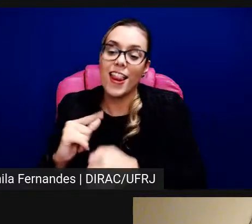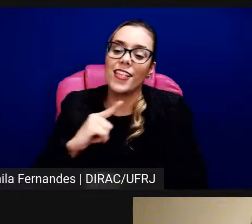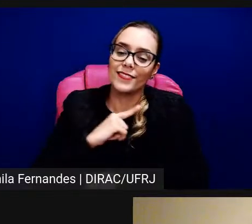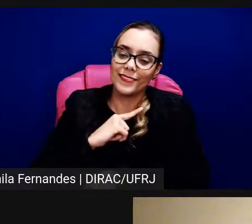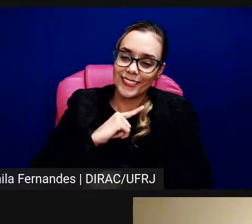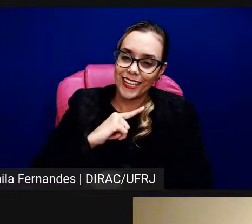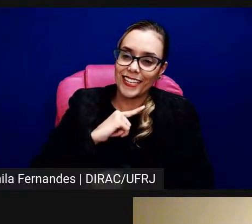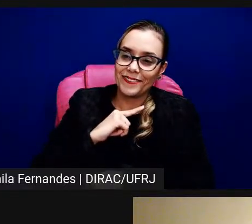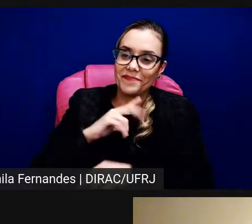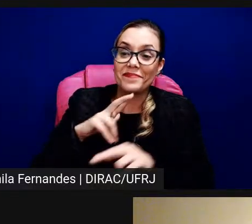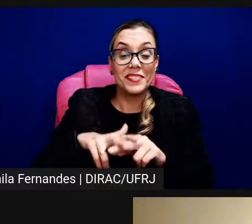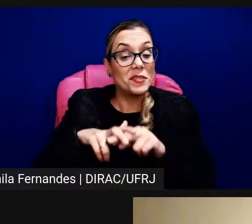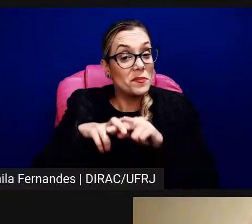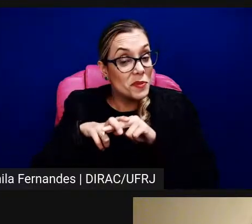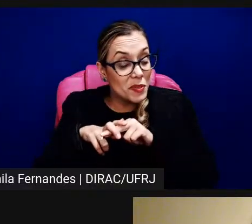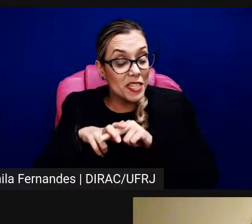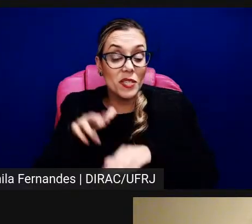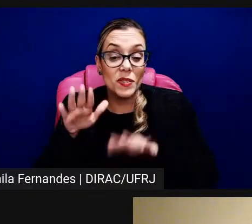semana seguinte,